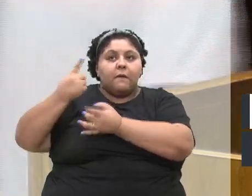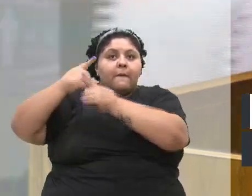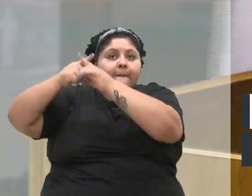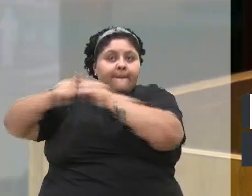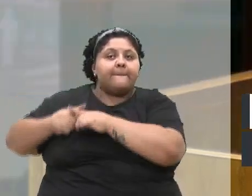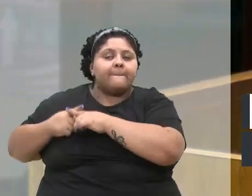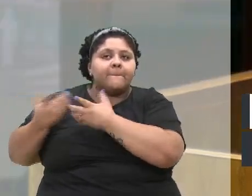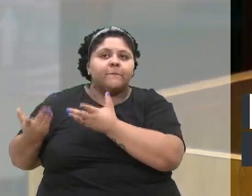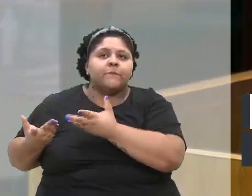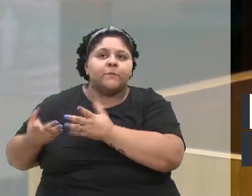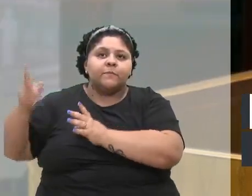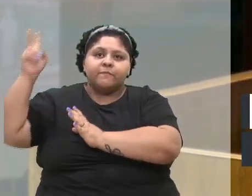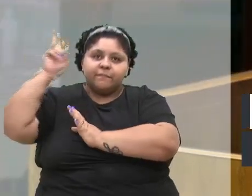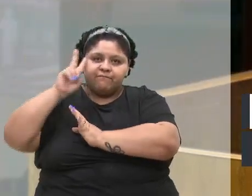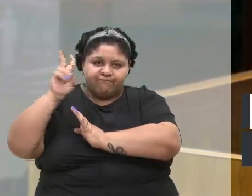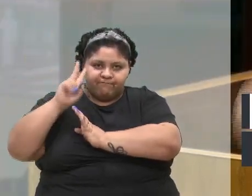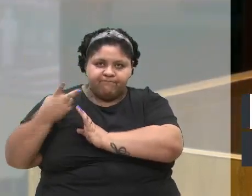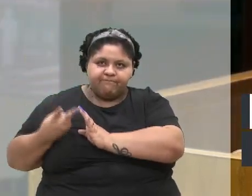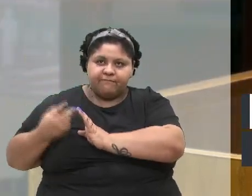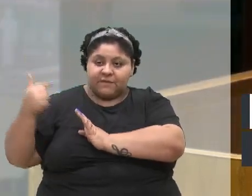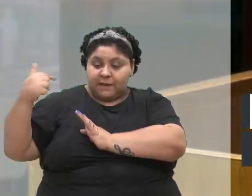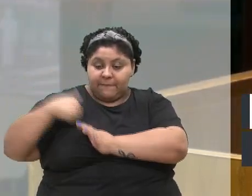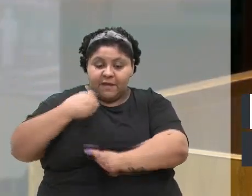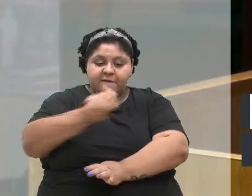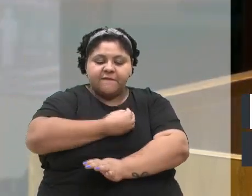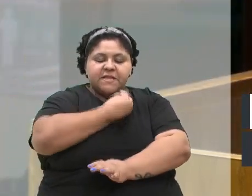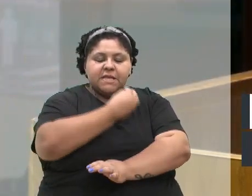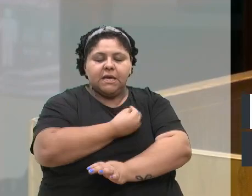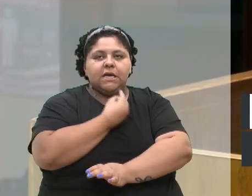vez na história, a primeira vez na minha vida,